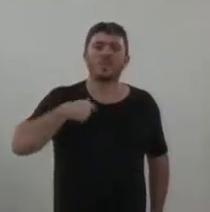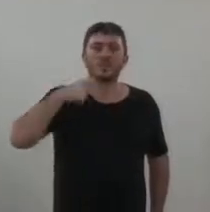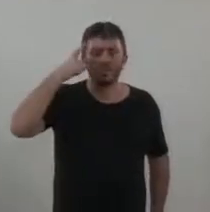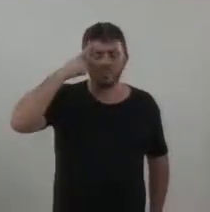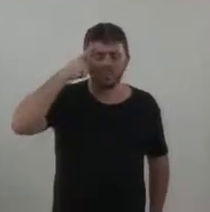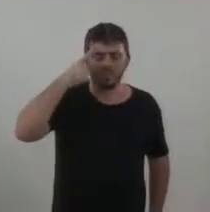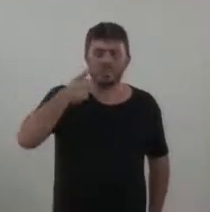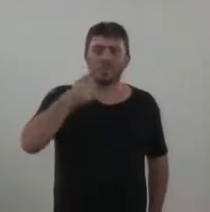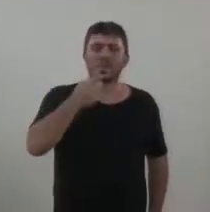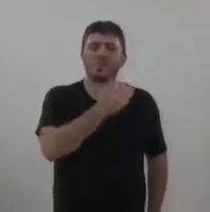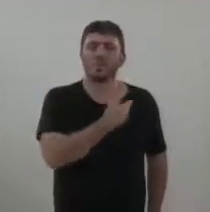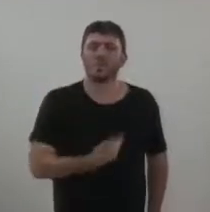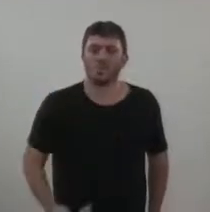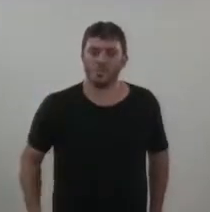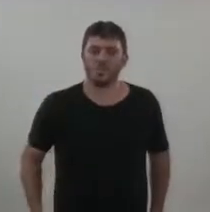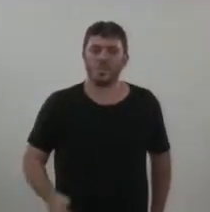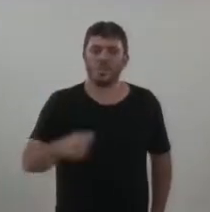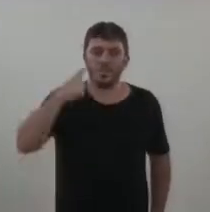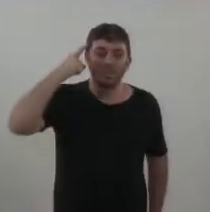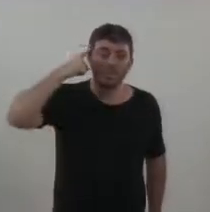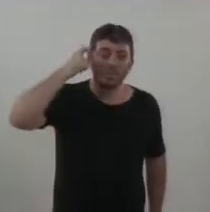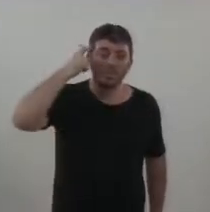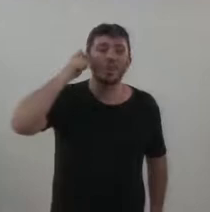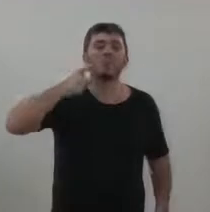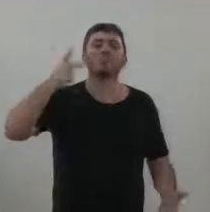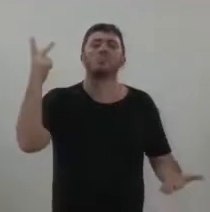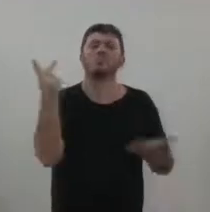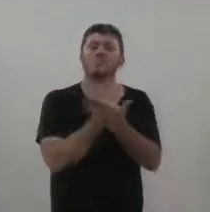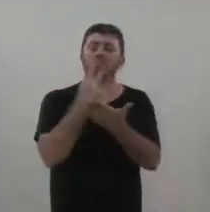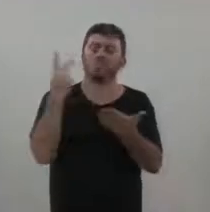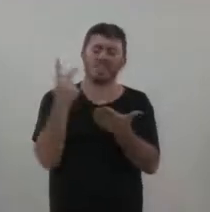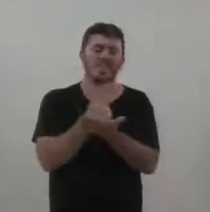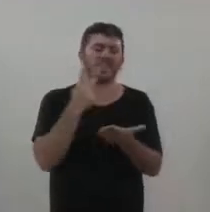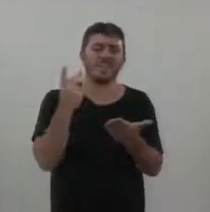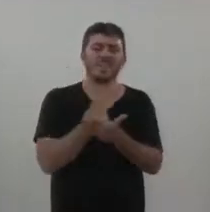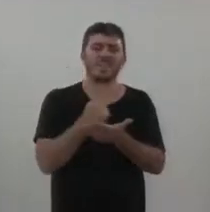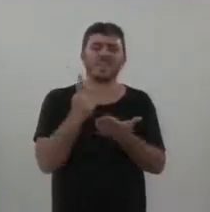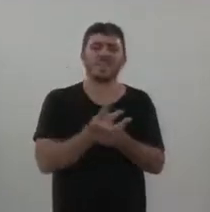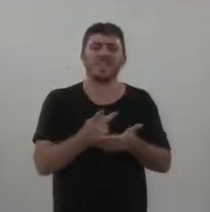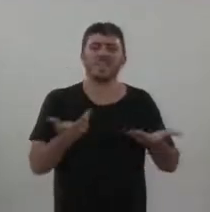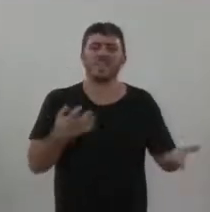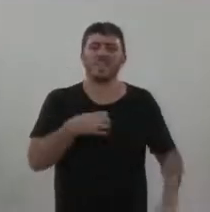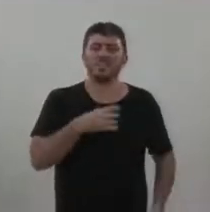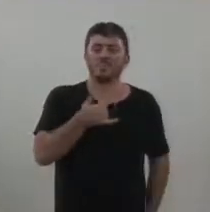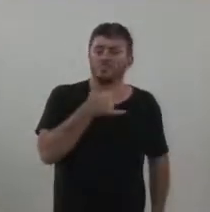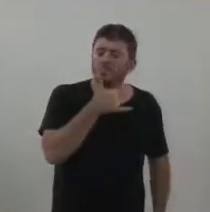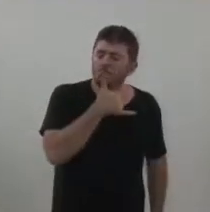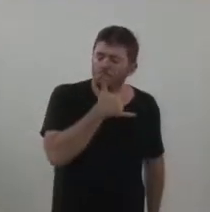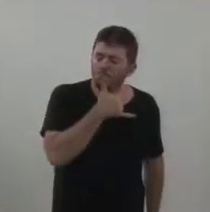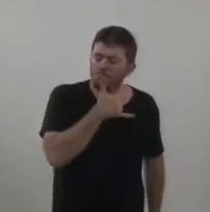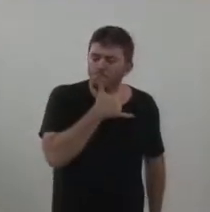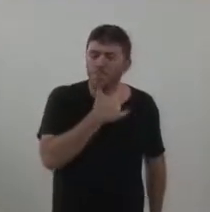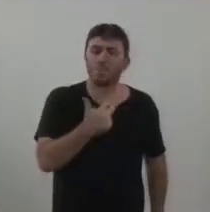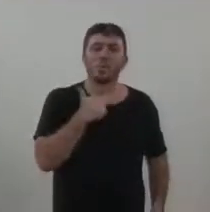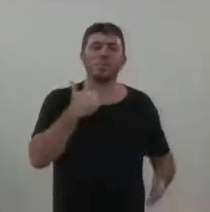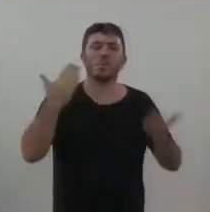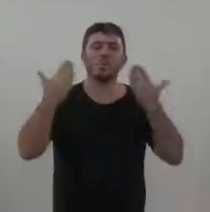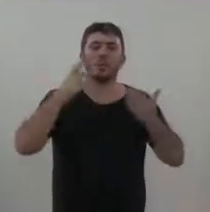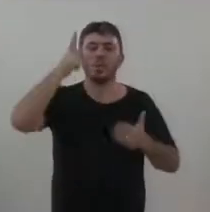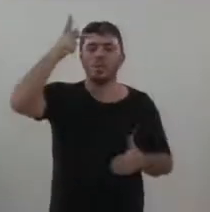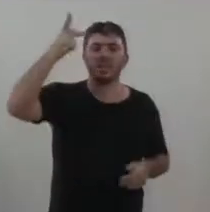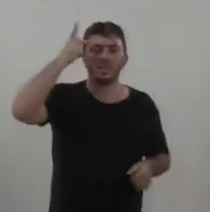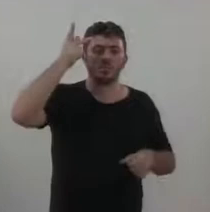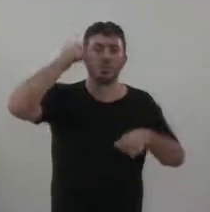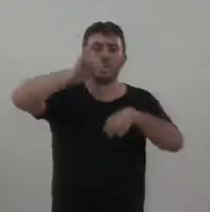errando e vai errar cada vez mais no sentido de estar, infelizmente, não dá para se comparar a capital com o interior,